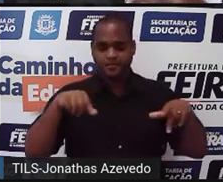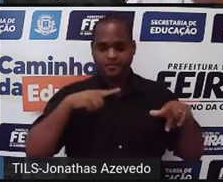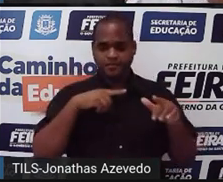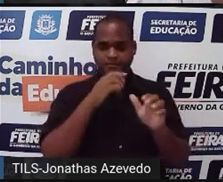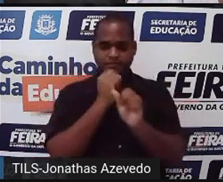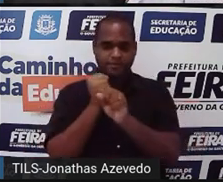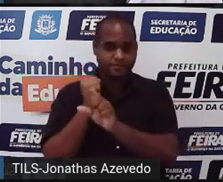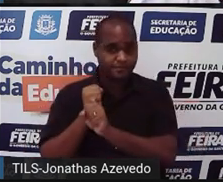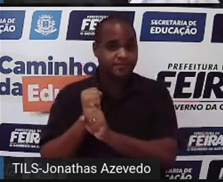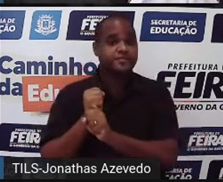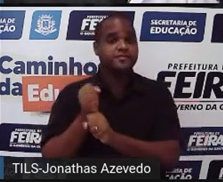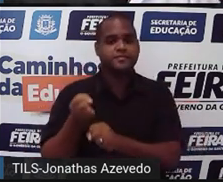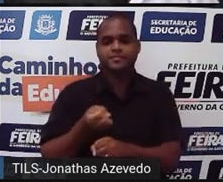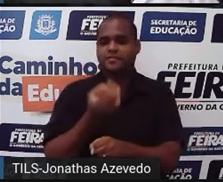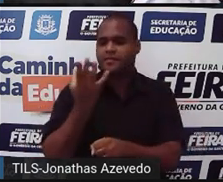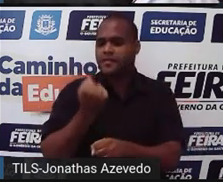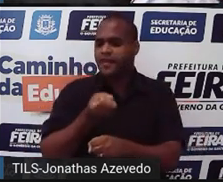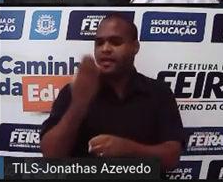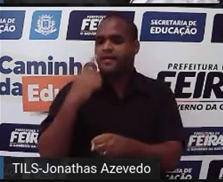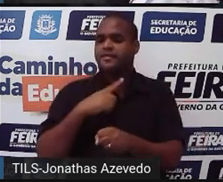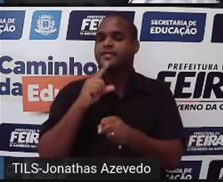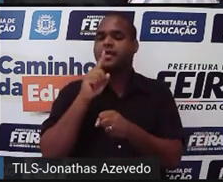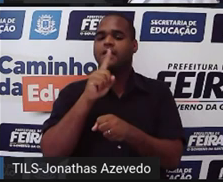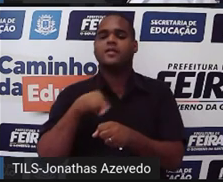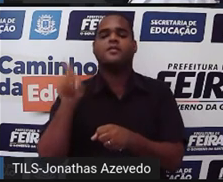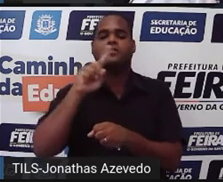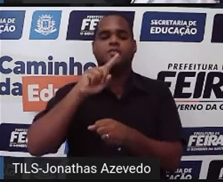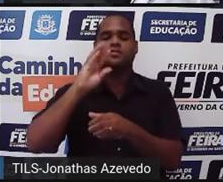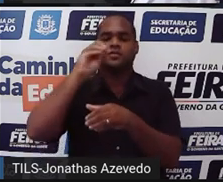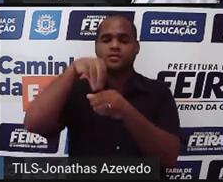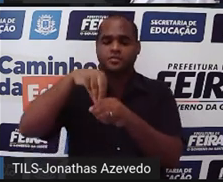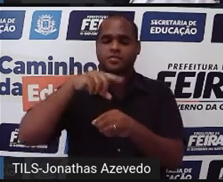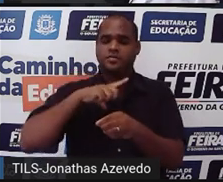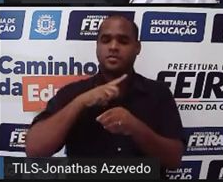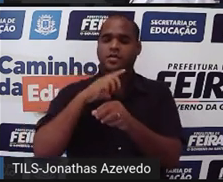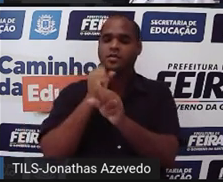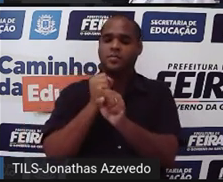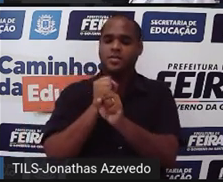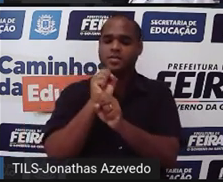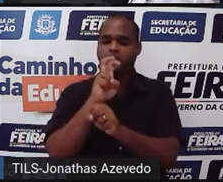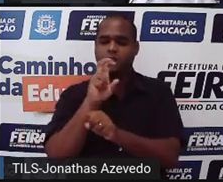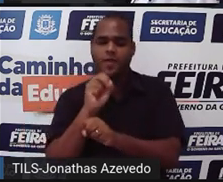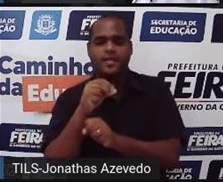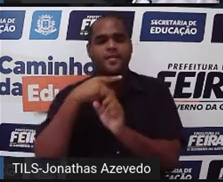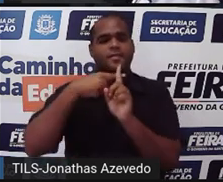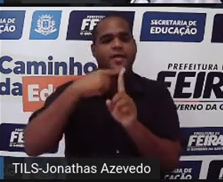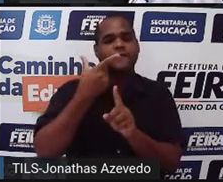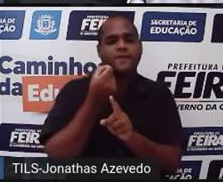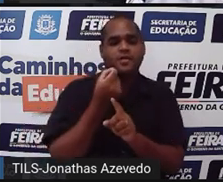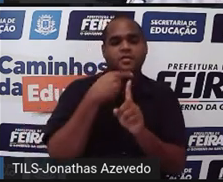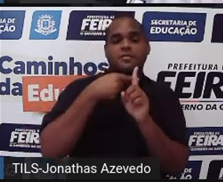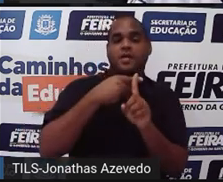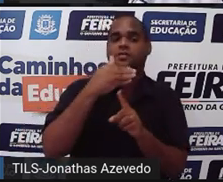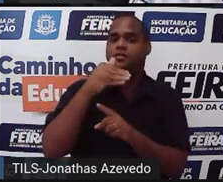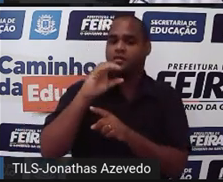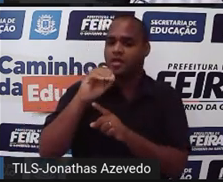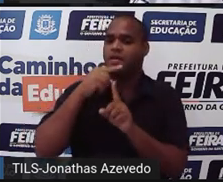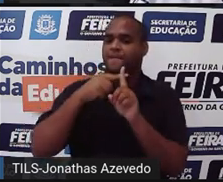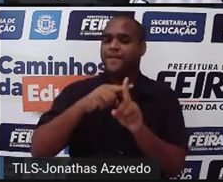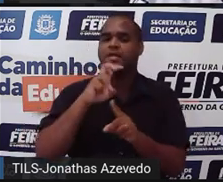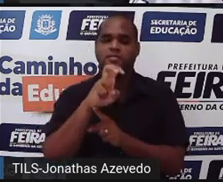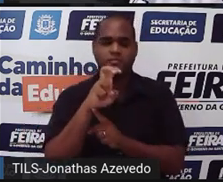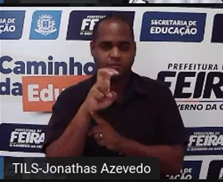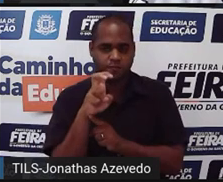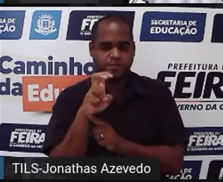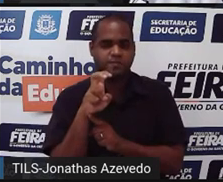quantidades que tá dentro da circunferência do basquete que é cinquenta mais vinte mais dez mais cinco